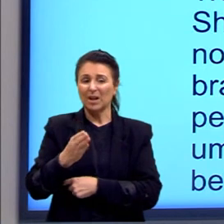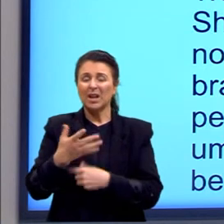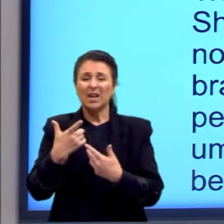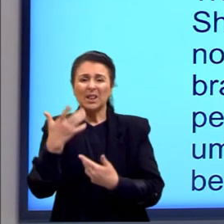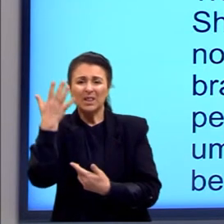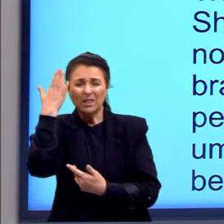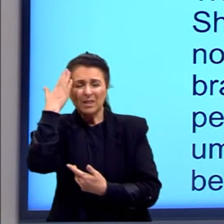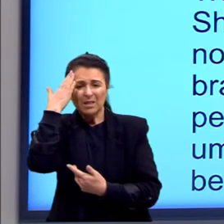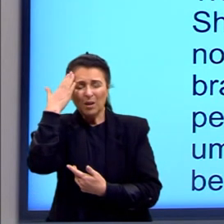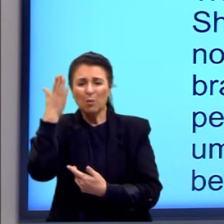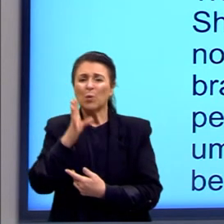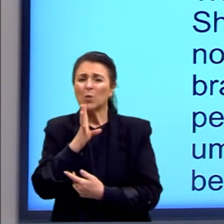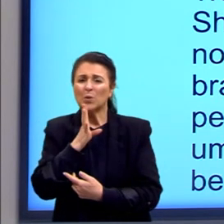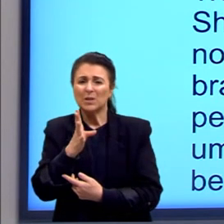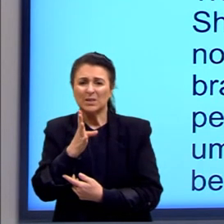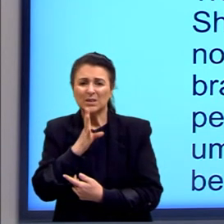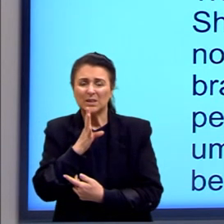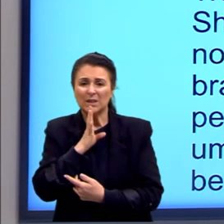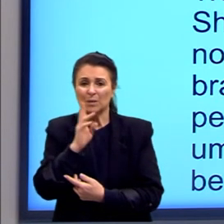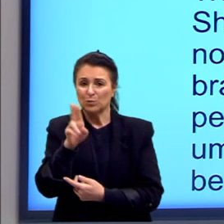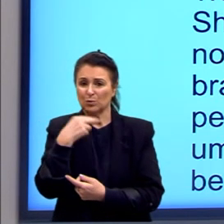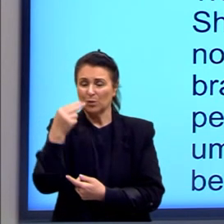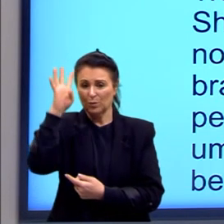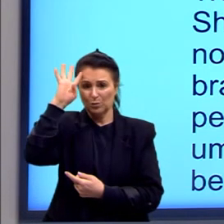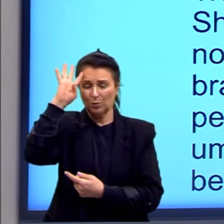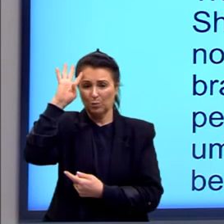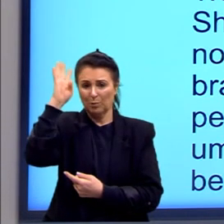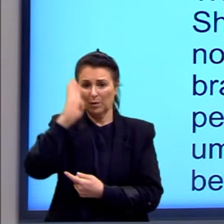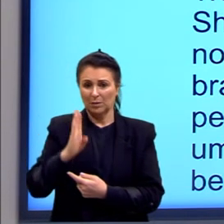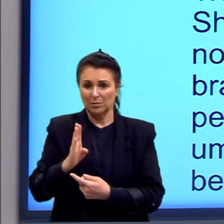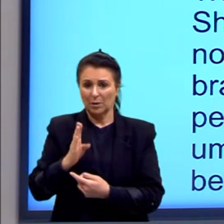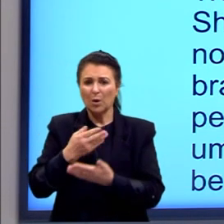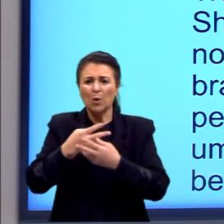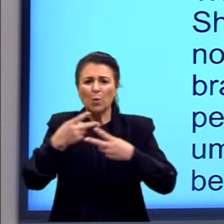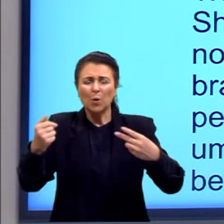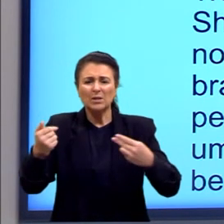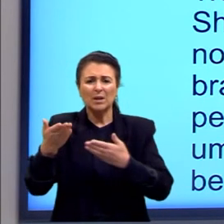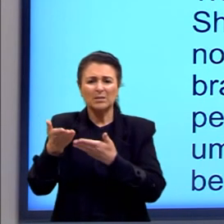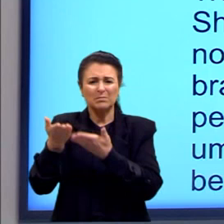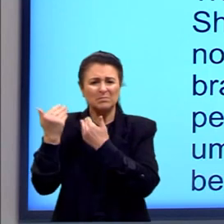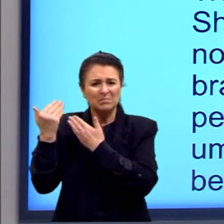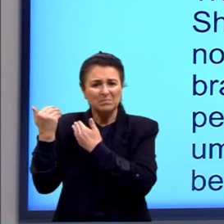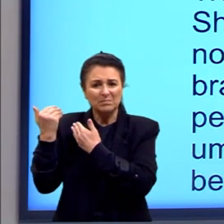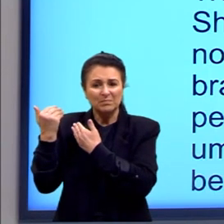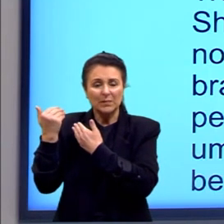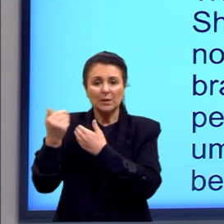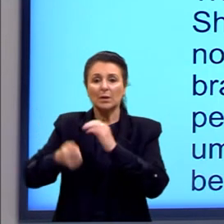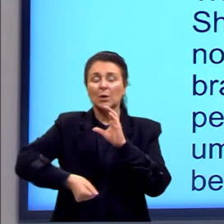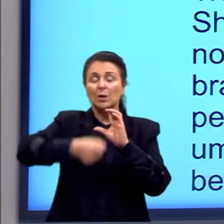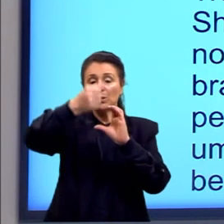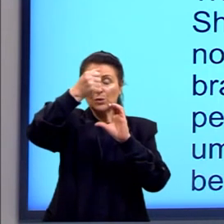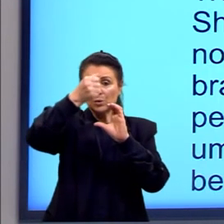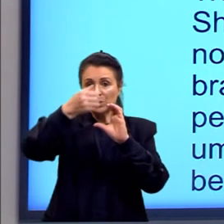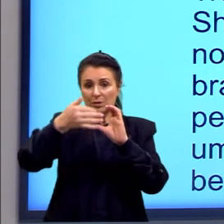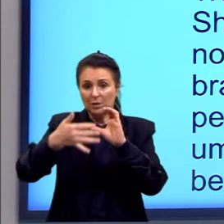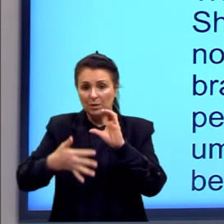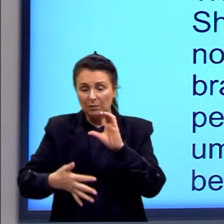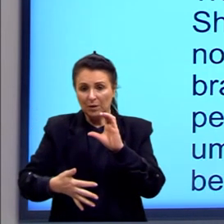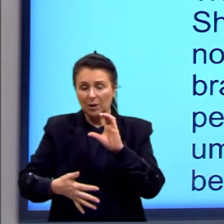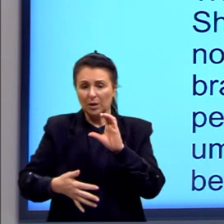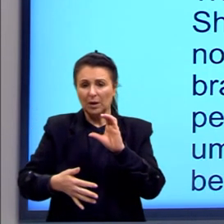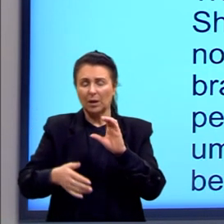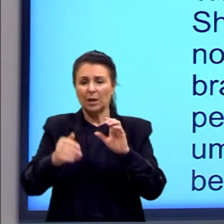imaginário. Nossa cocanha perdida, Passárgada. Descrever seu retrato em palavras